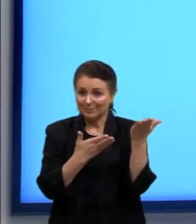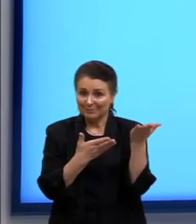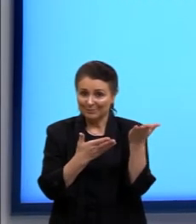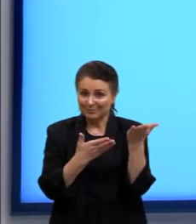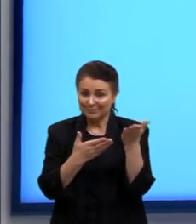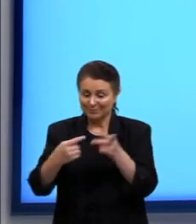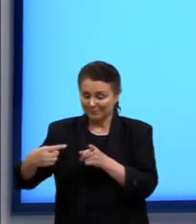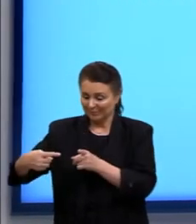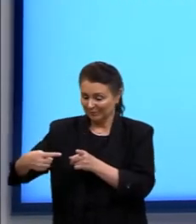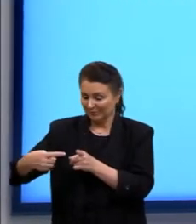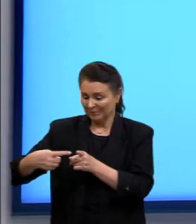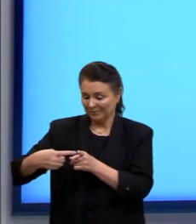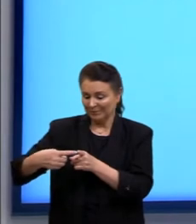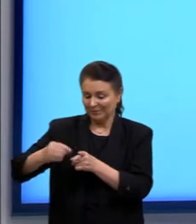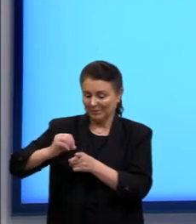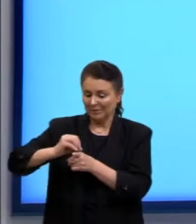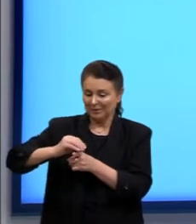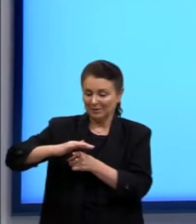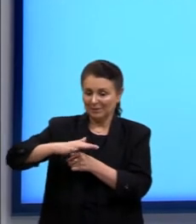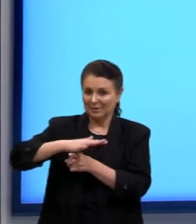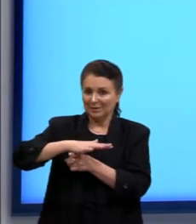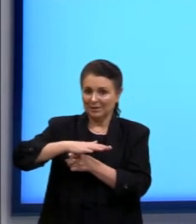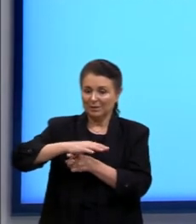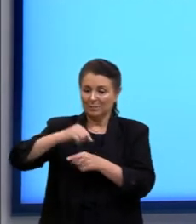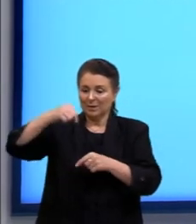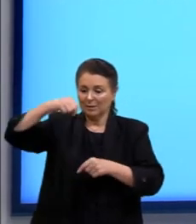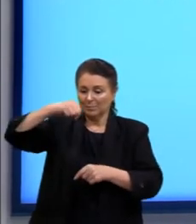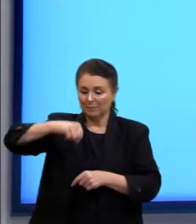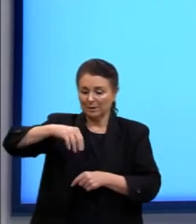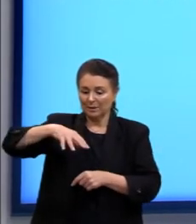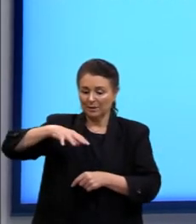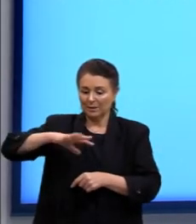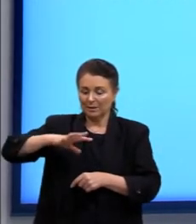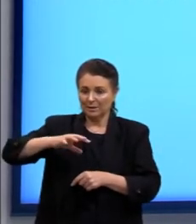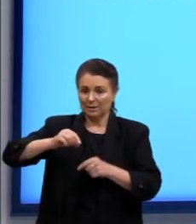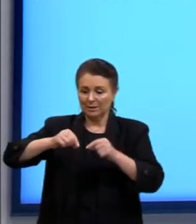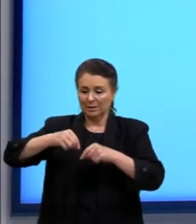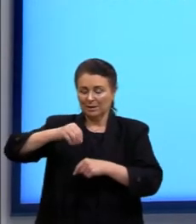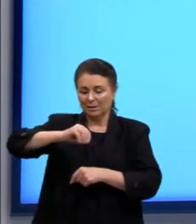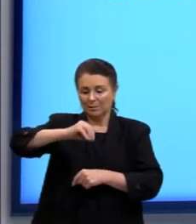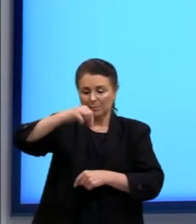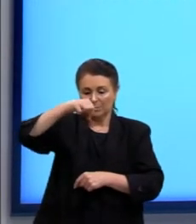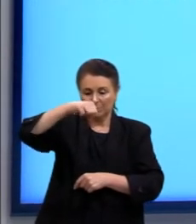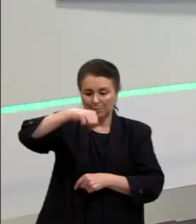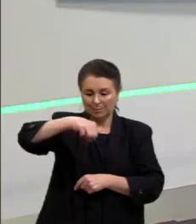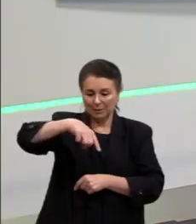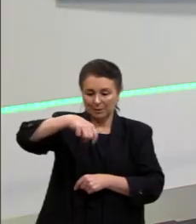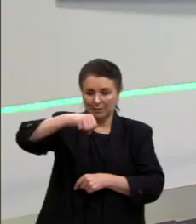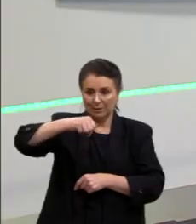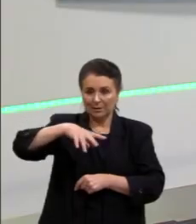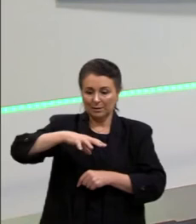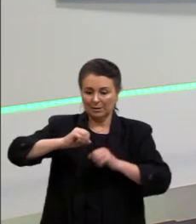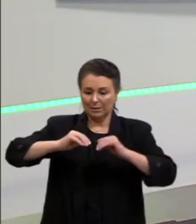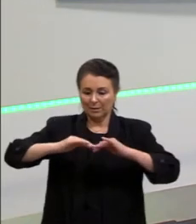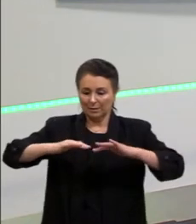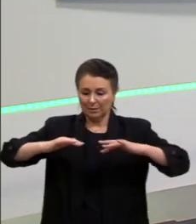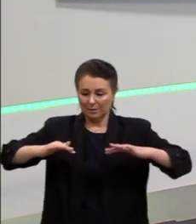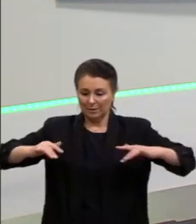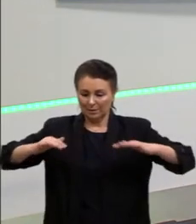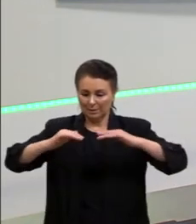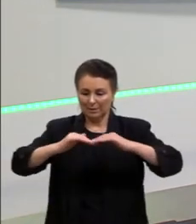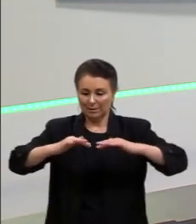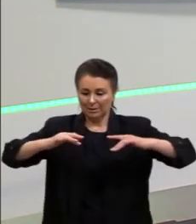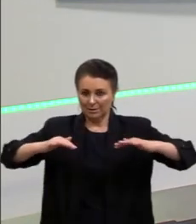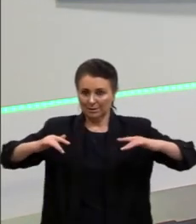na água, né, um exemplo de na água. Certo, então, parece aqui que a gente está